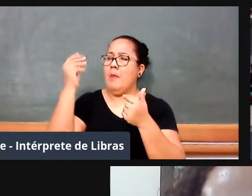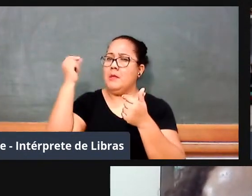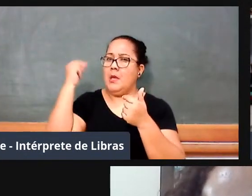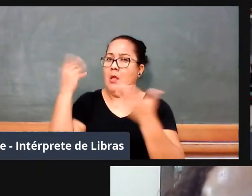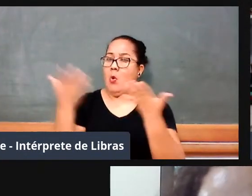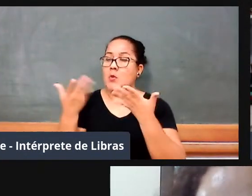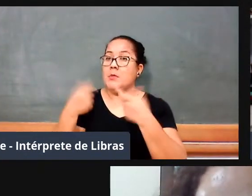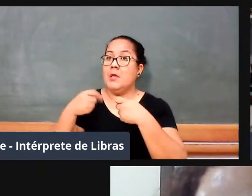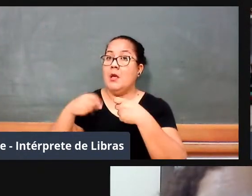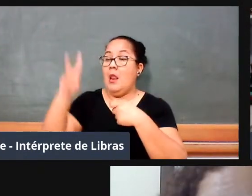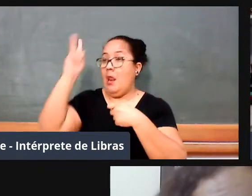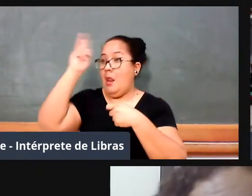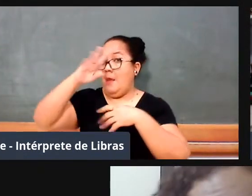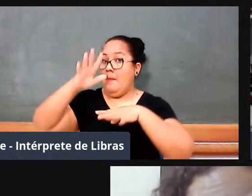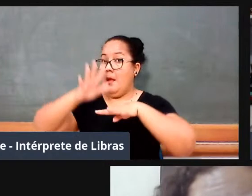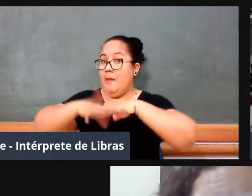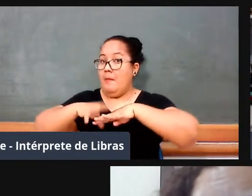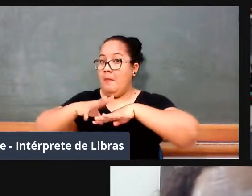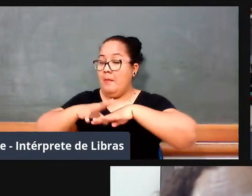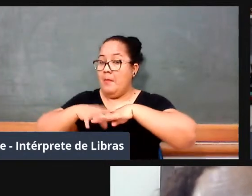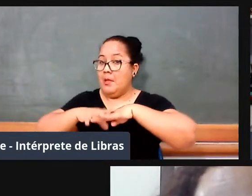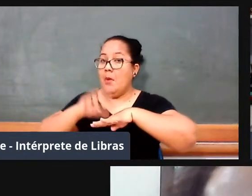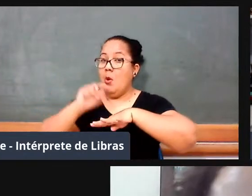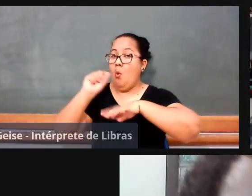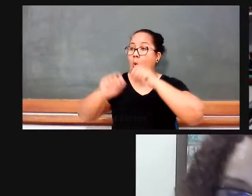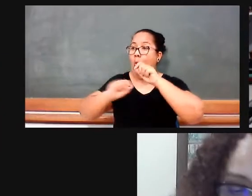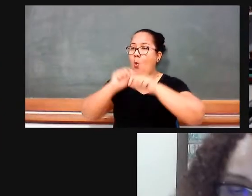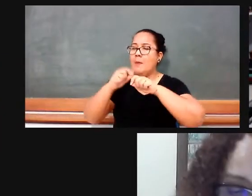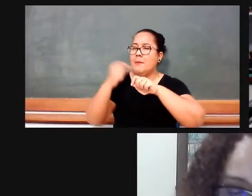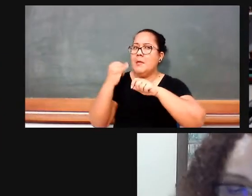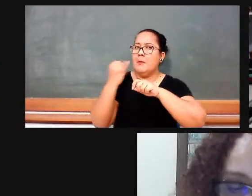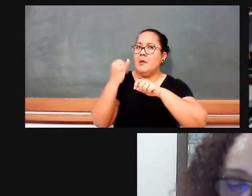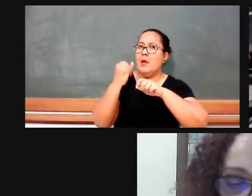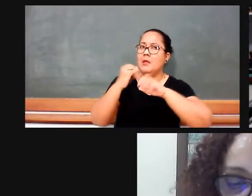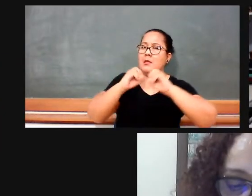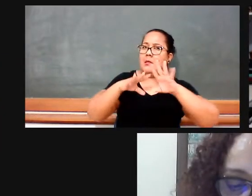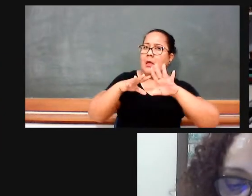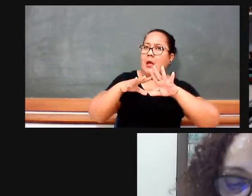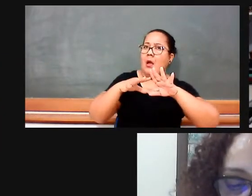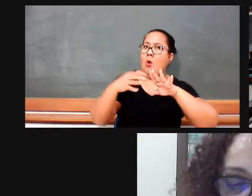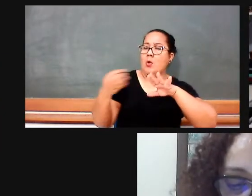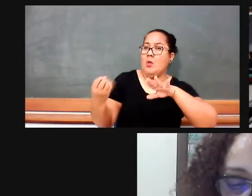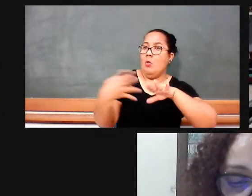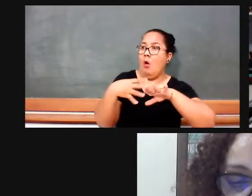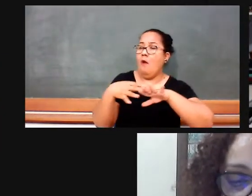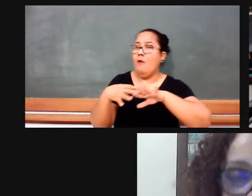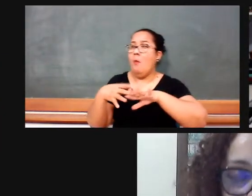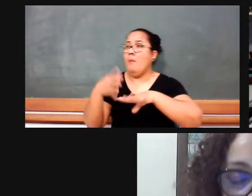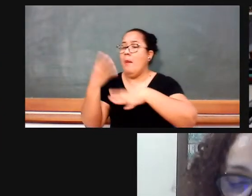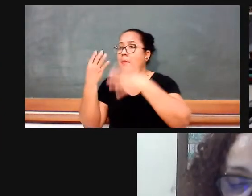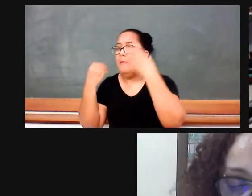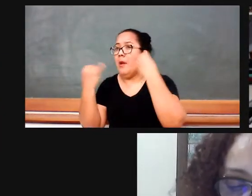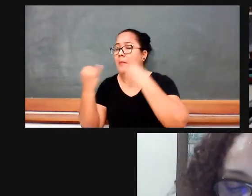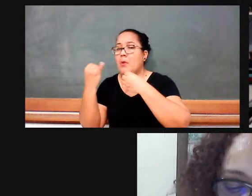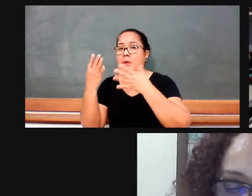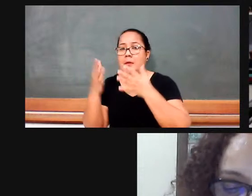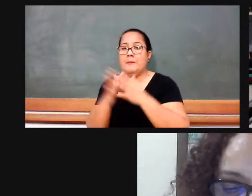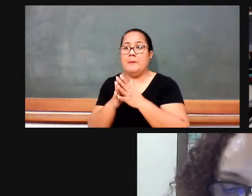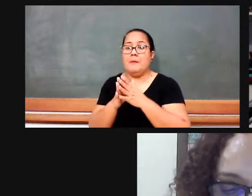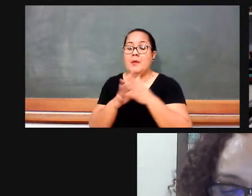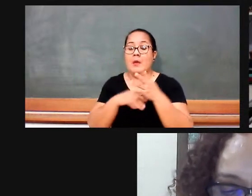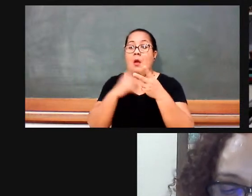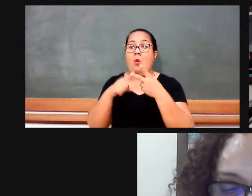de matemática que estamos esquecendo, ou que já foi esquecido, e aí na sequência o professor